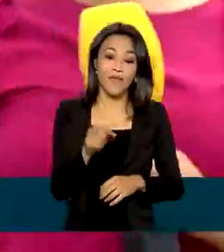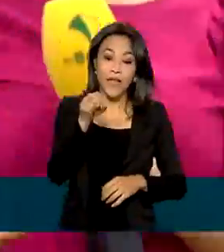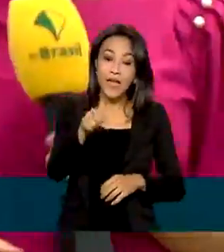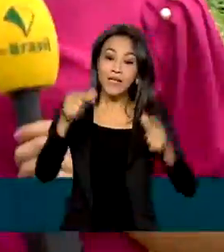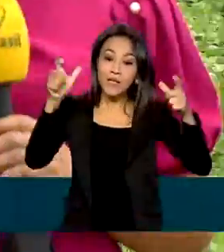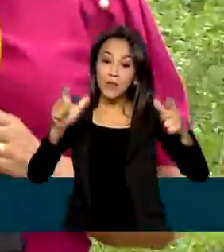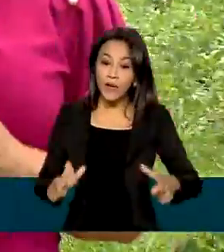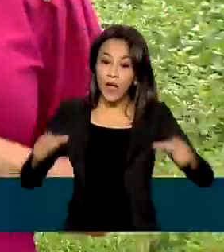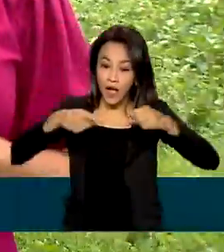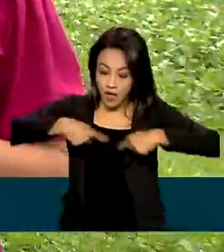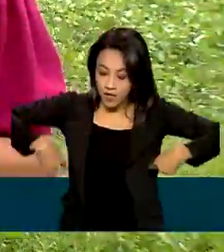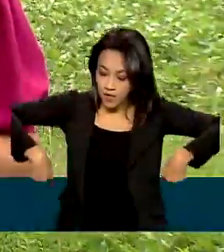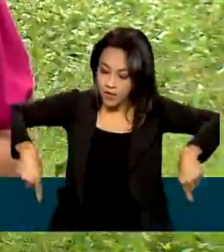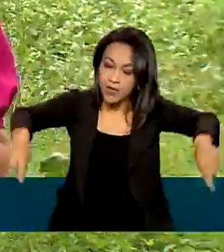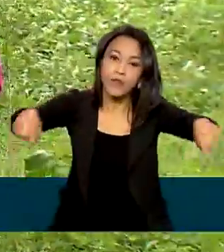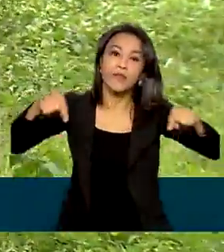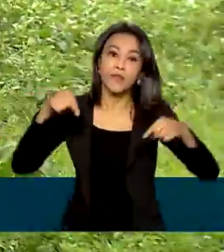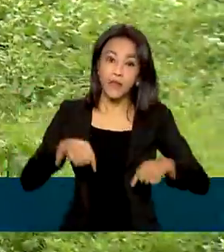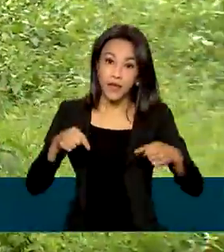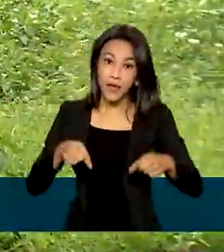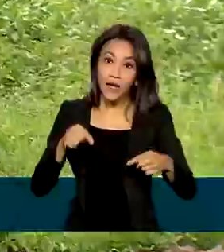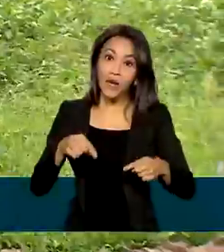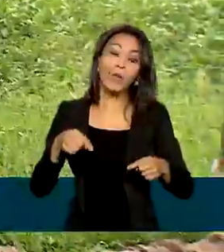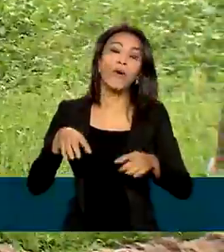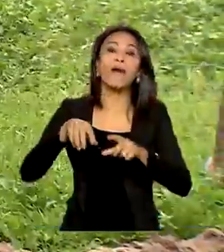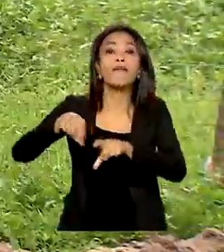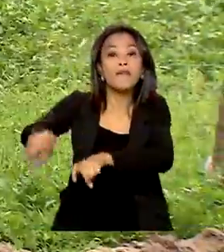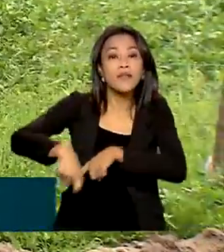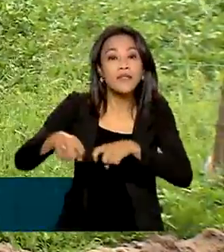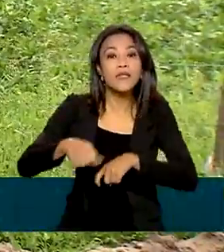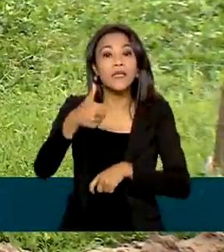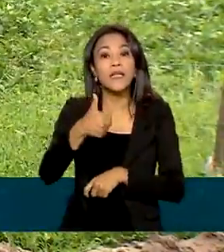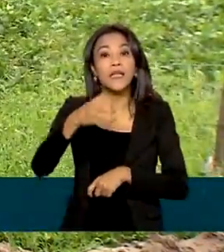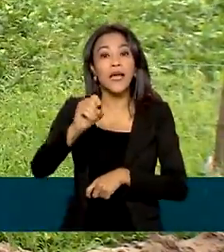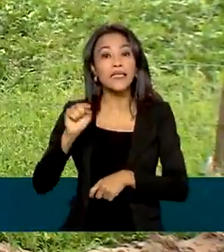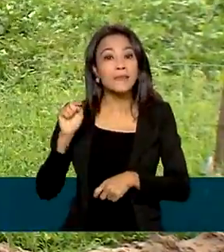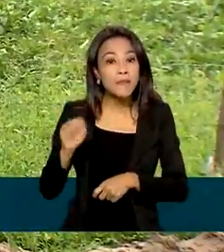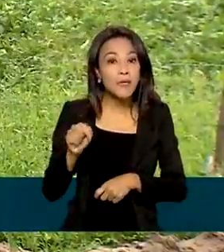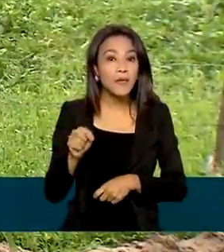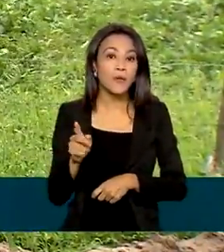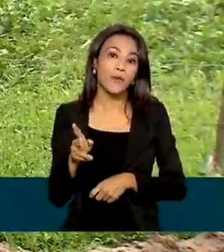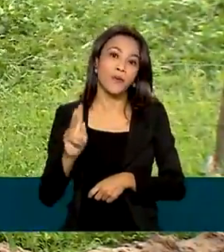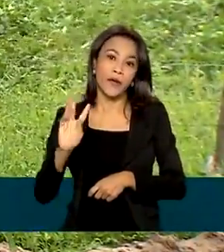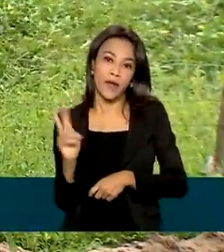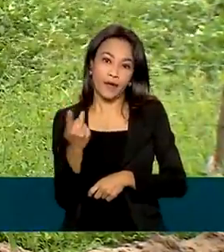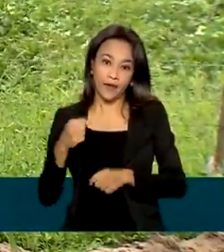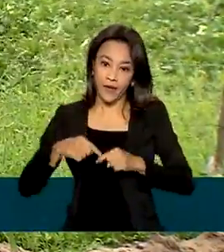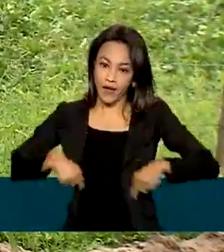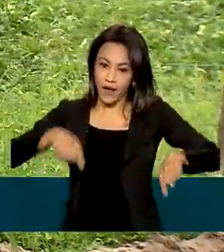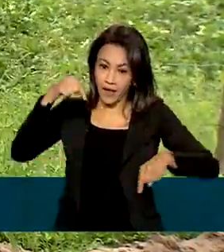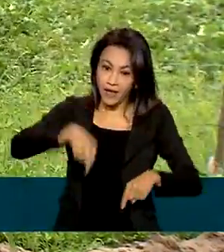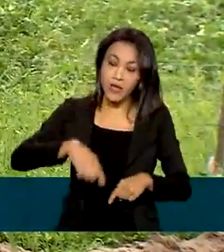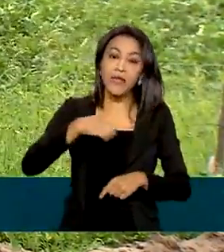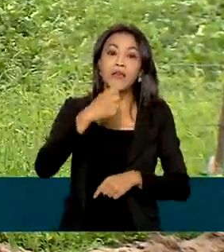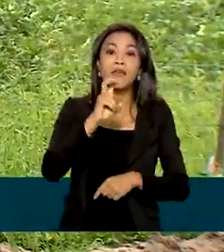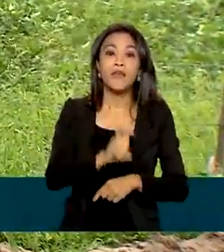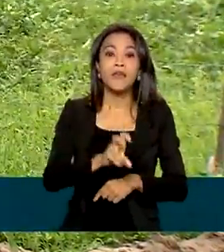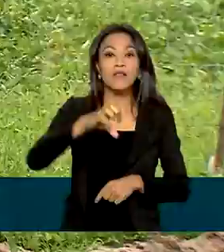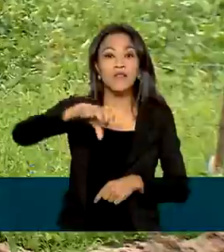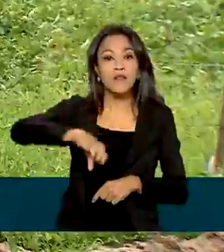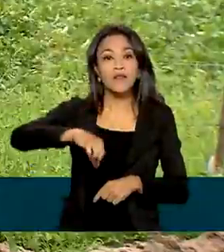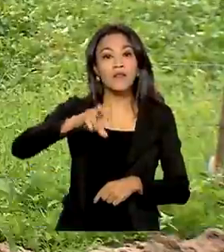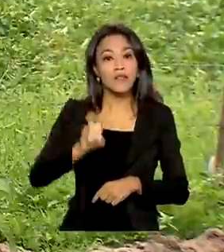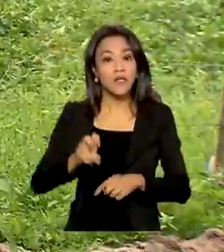Daniele fica dentro da fazenda Uruanã, que tem 10 mil hectares. Aqui, vivem 595 famílias que serão